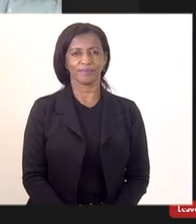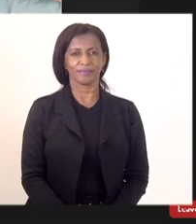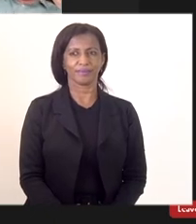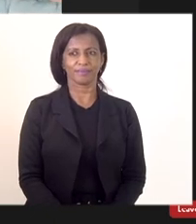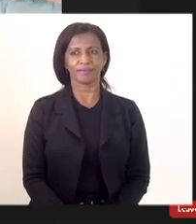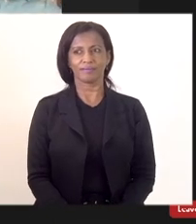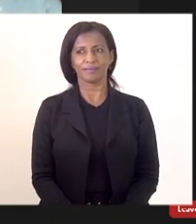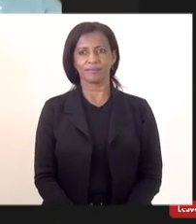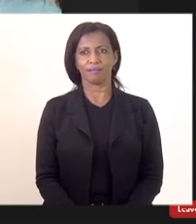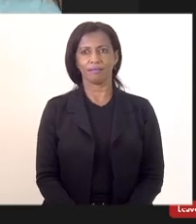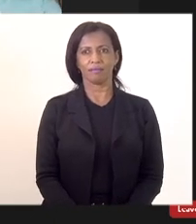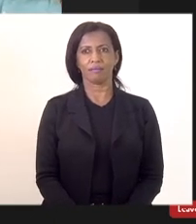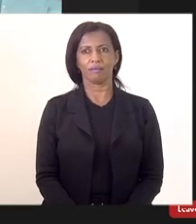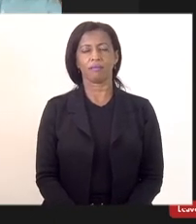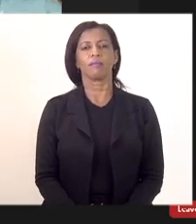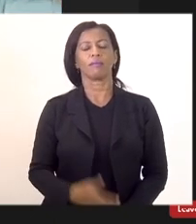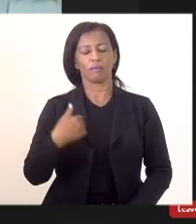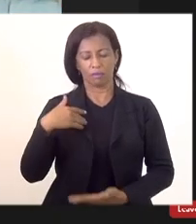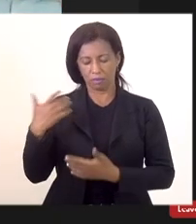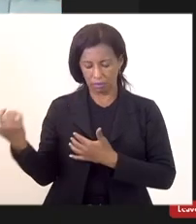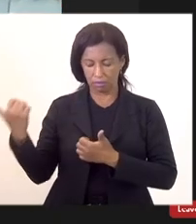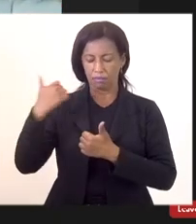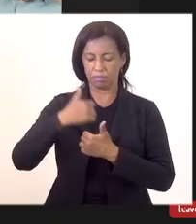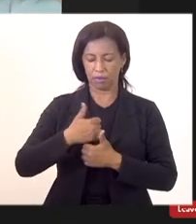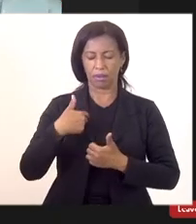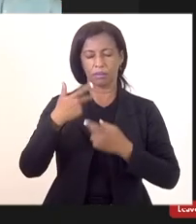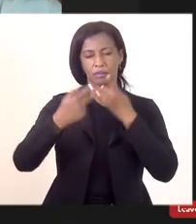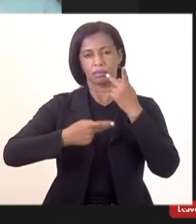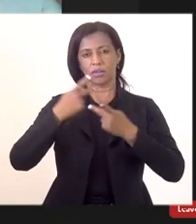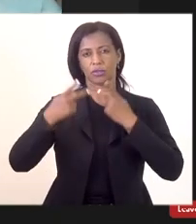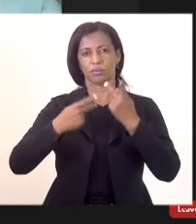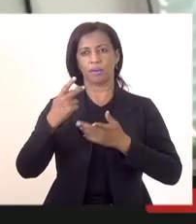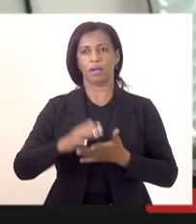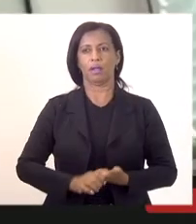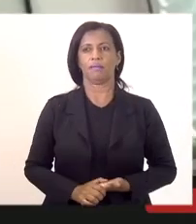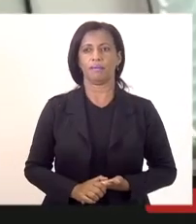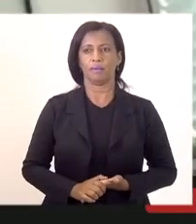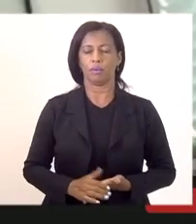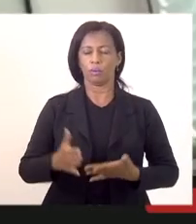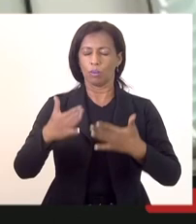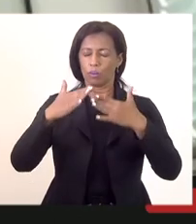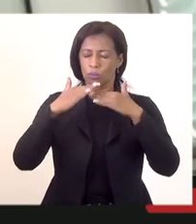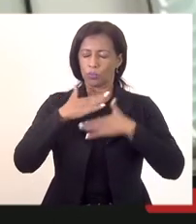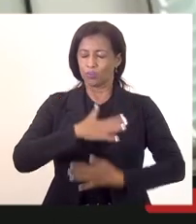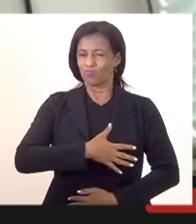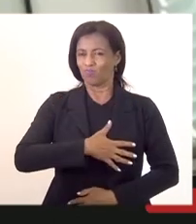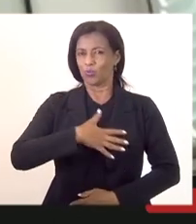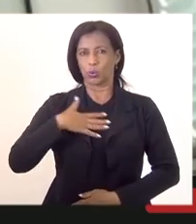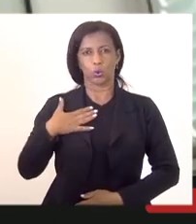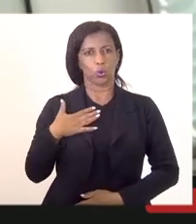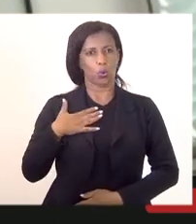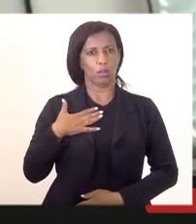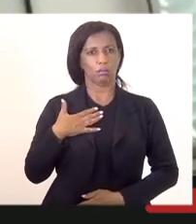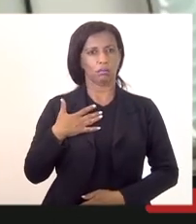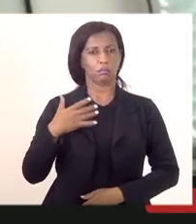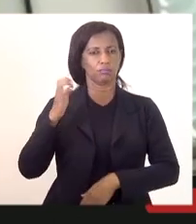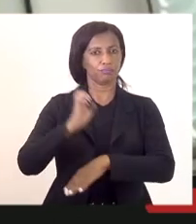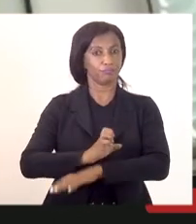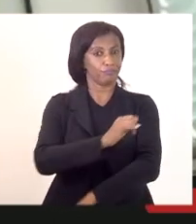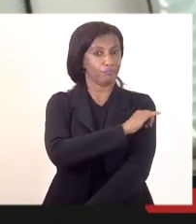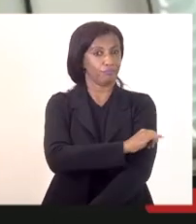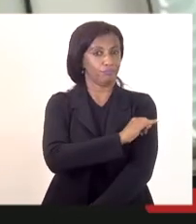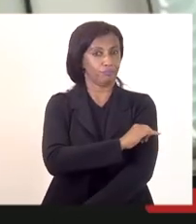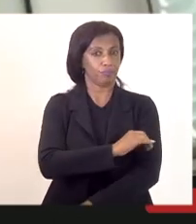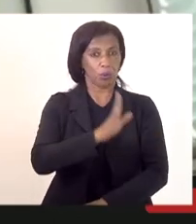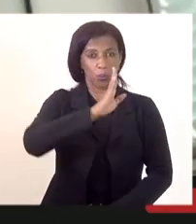Faço suas, as minhas palavras em relação aos elogios ao Corpo de Bombeiros. De fato, muito nos honra como cidadãos fluminenses no Corpo de Bombeiros